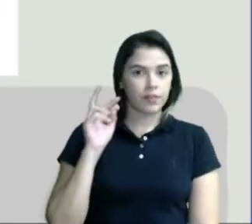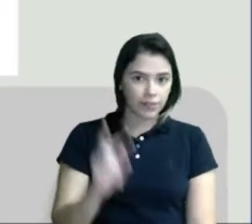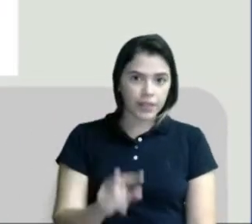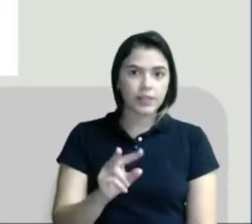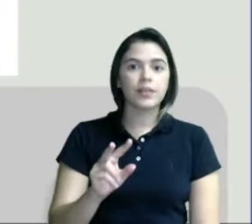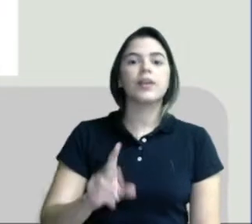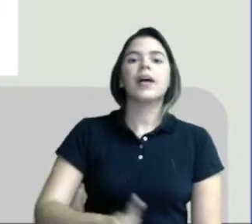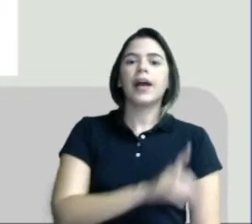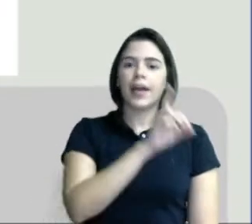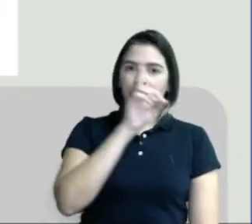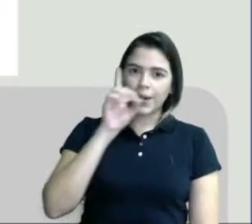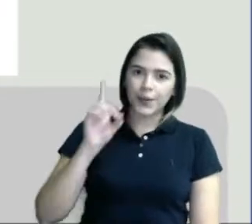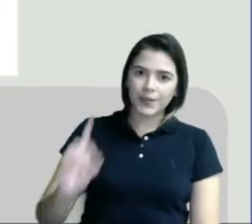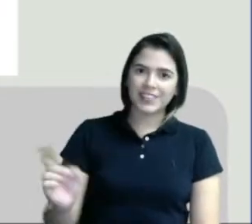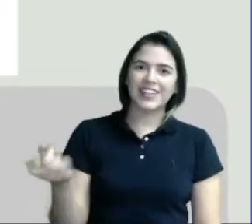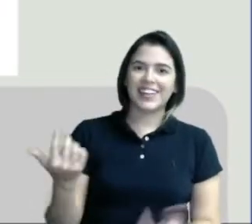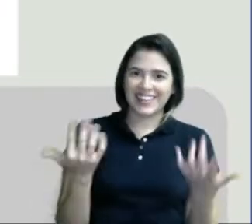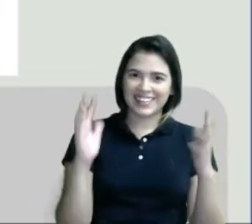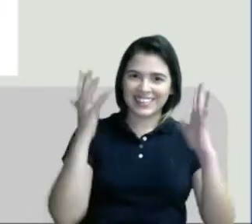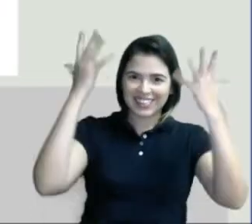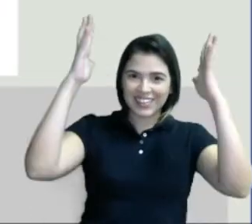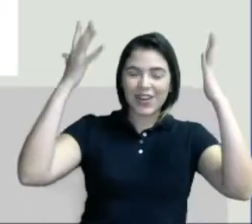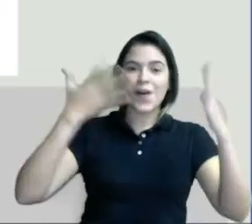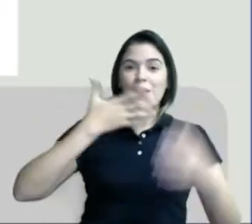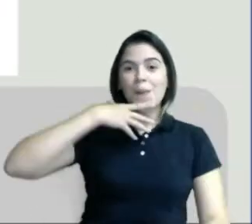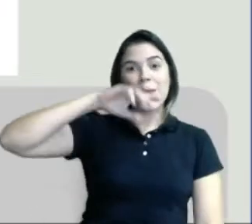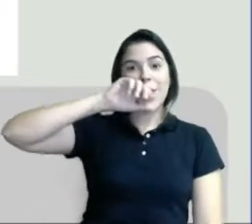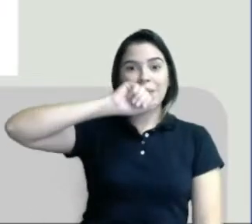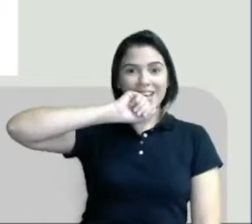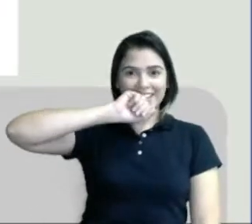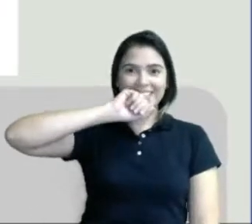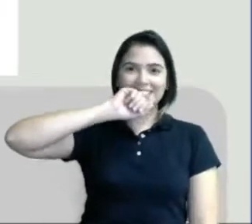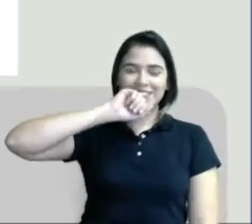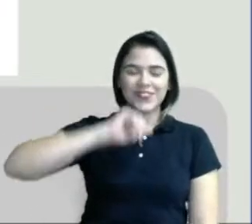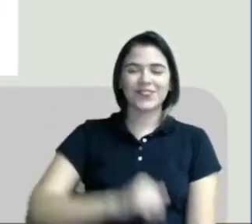É o dia de comemorar o dia do papai.